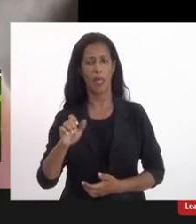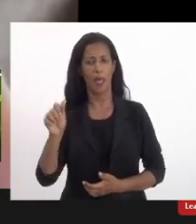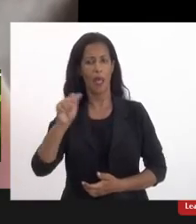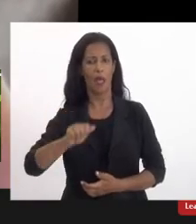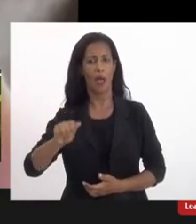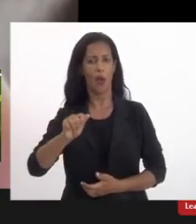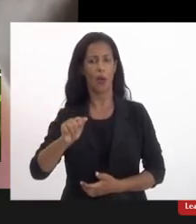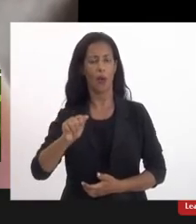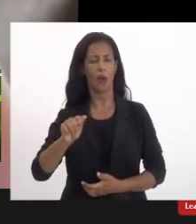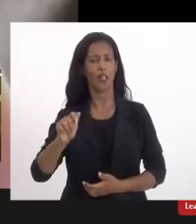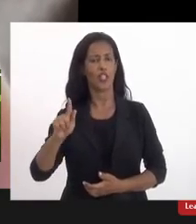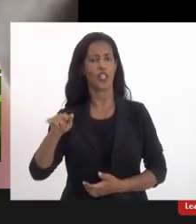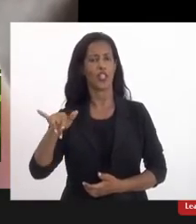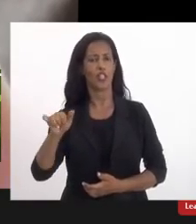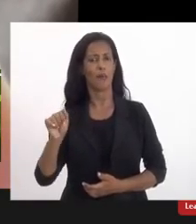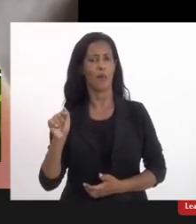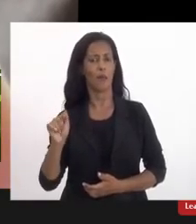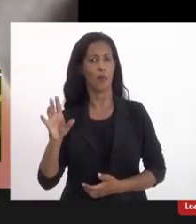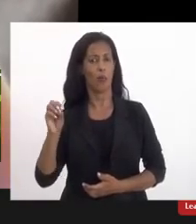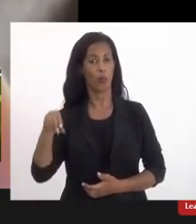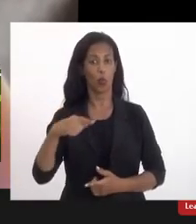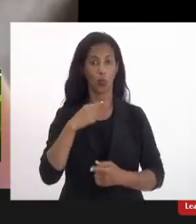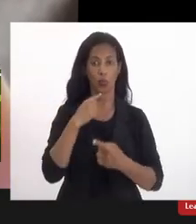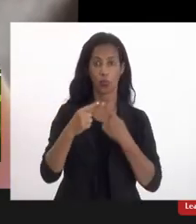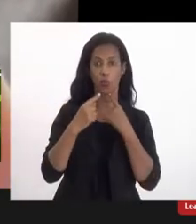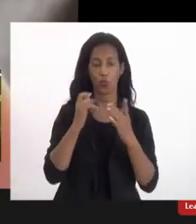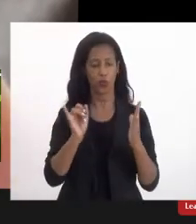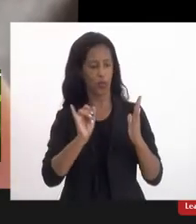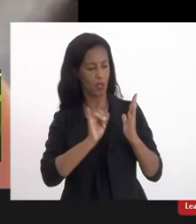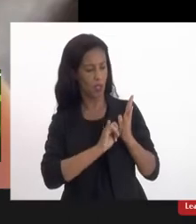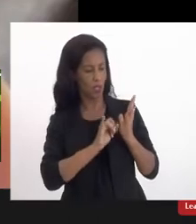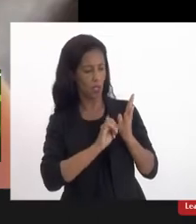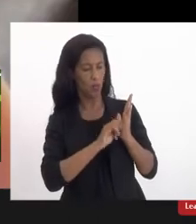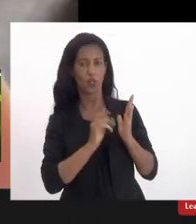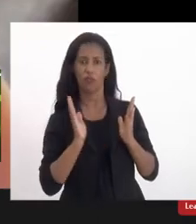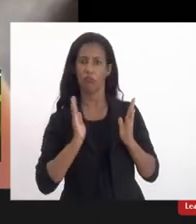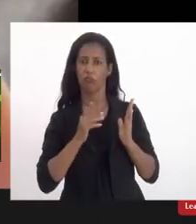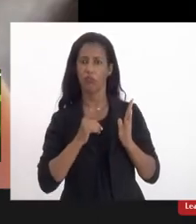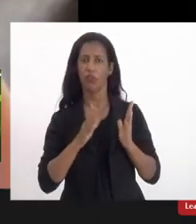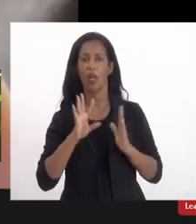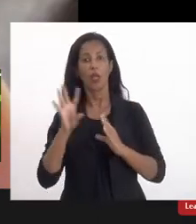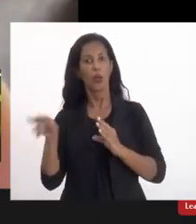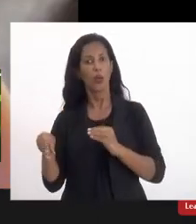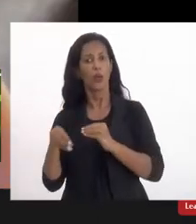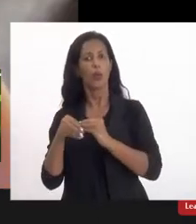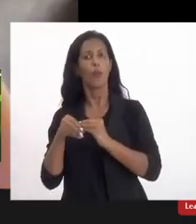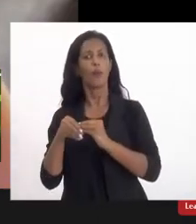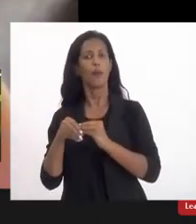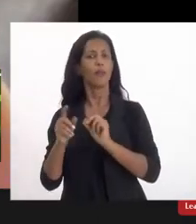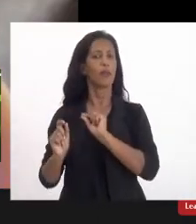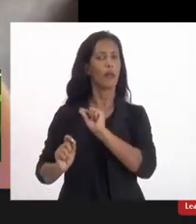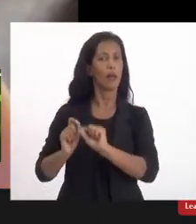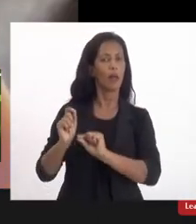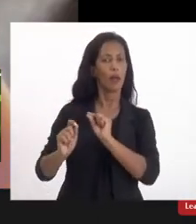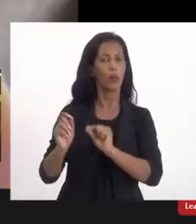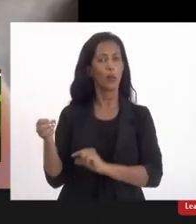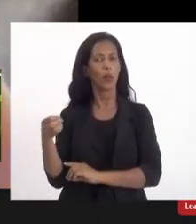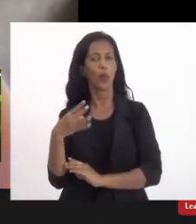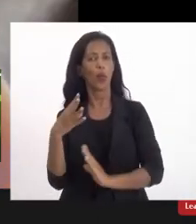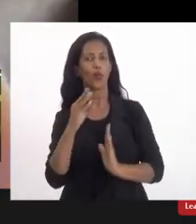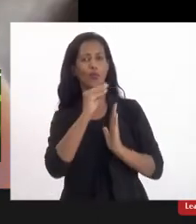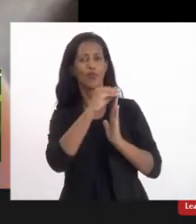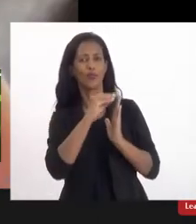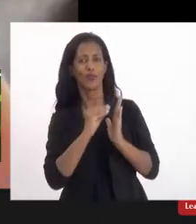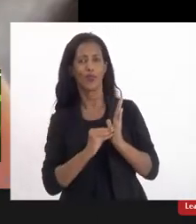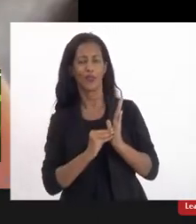cepdrj.com, para a gente tirar as dúvidas do que está no edital já, que foi publicado, e o complementar a ser publicado com o novo calendário,